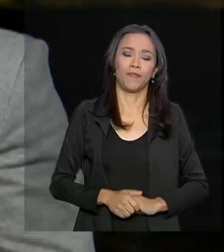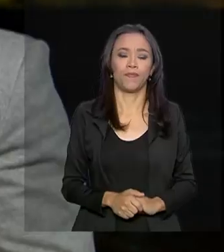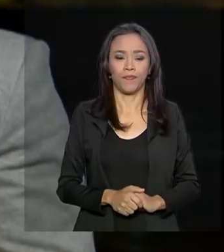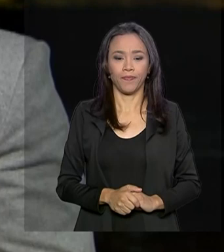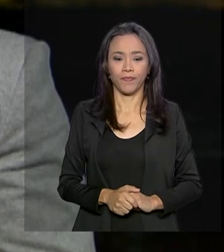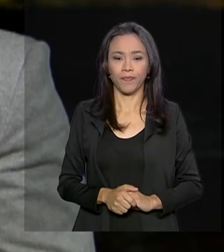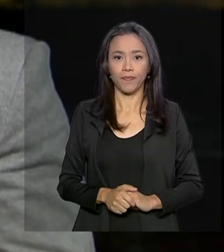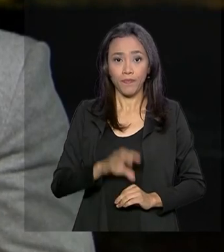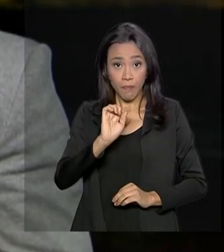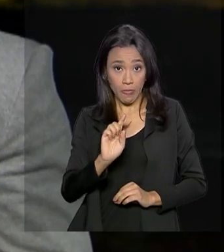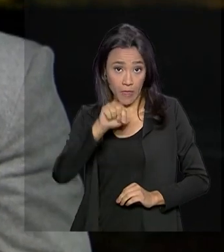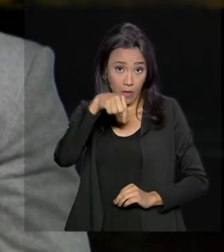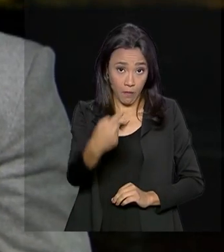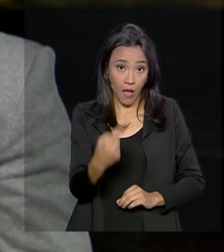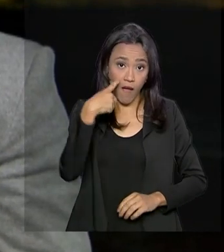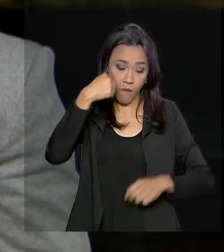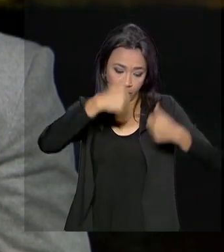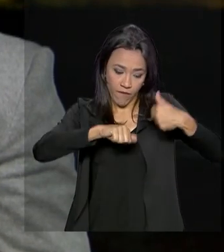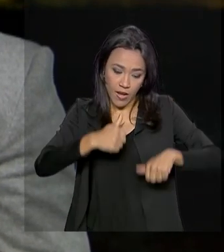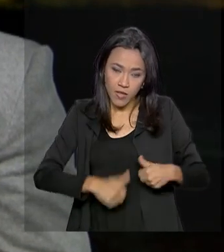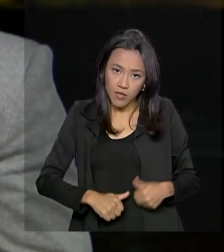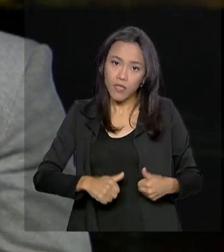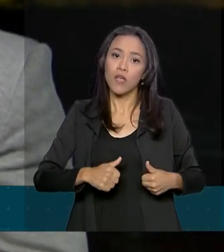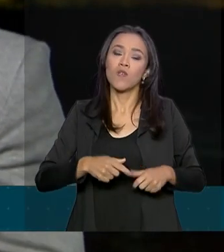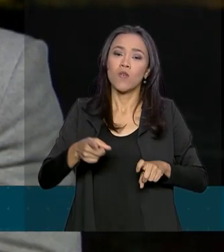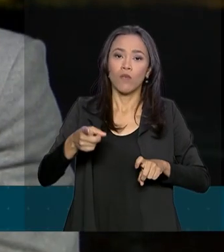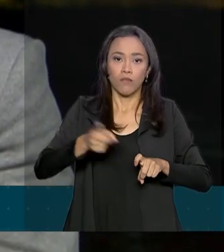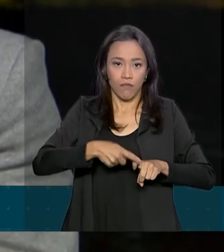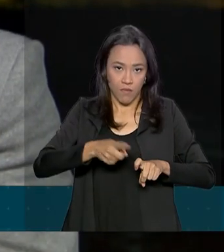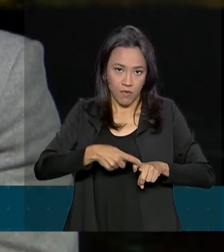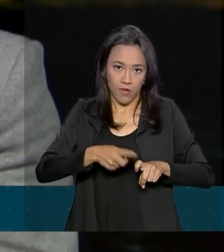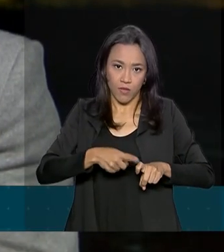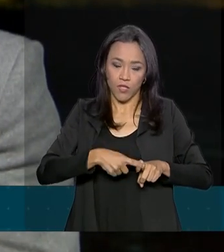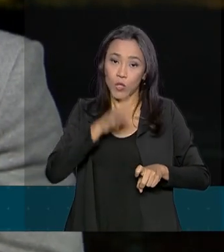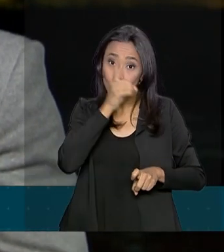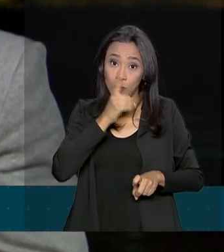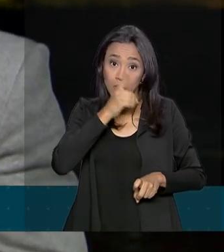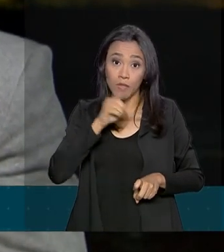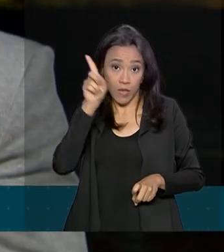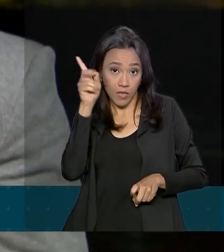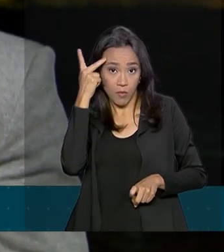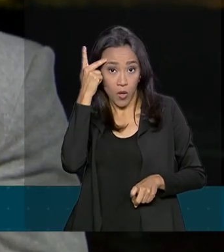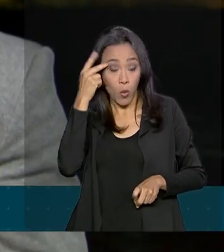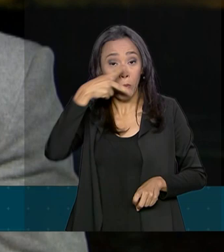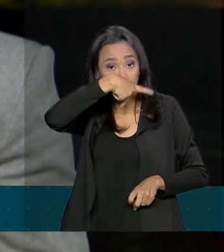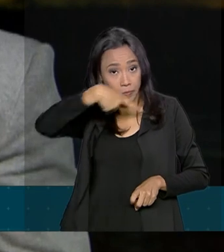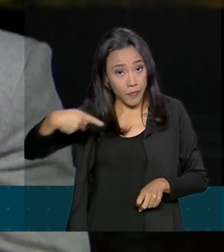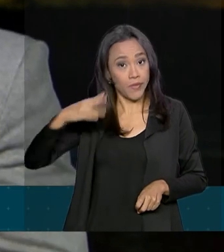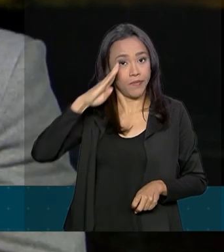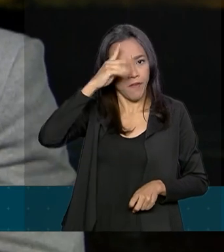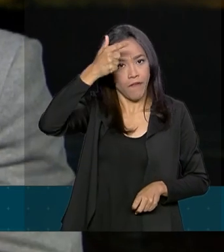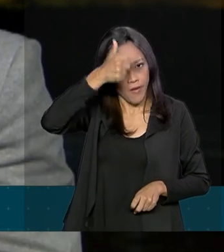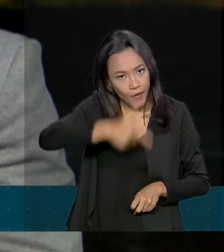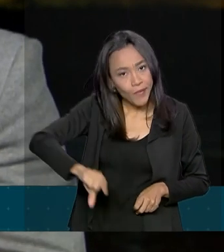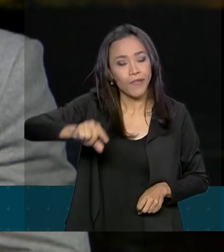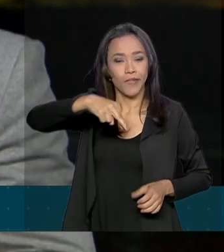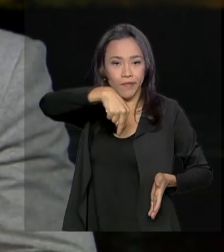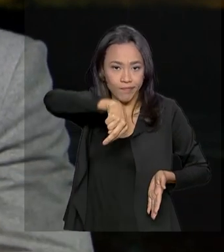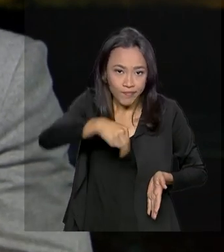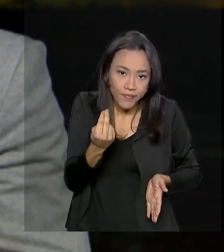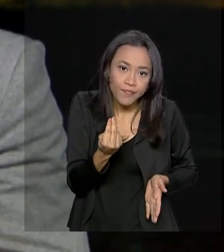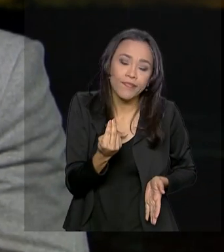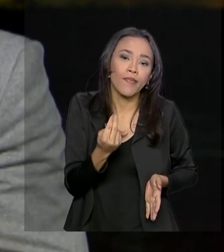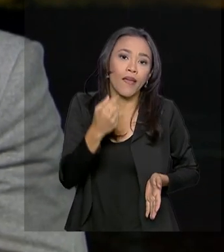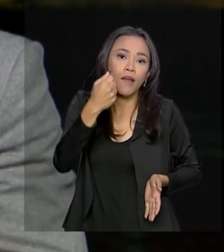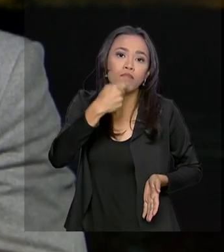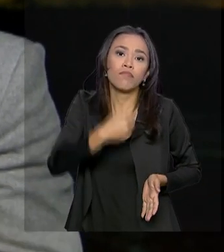Após a avaliação médica nesse domingo, aqui em São Paulo, o presidente Jair Bolsonaro vai passar por uma nova cirurgia. A intervenção, a